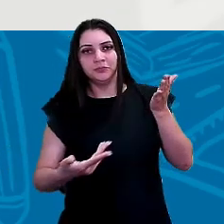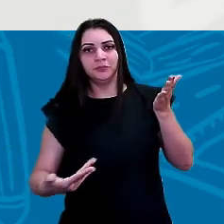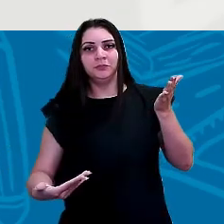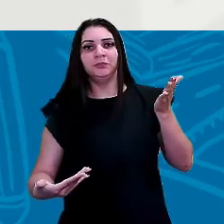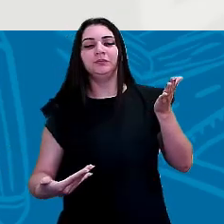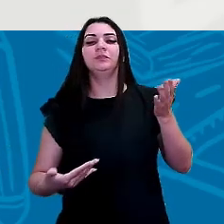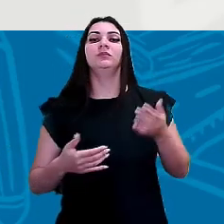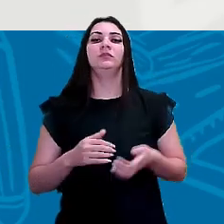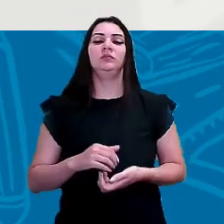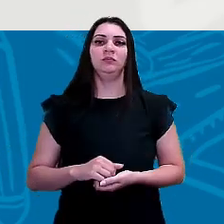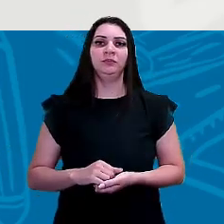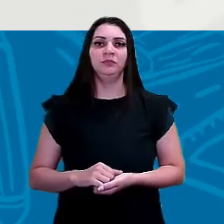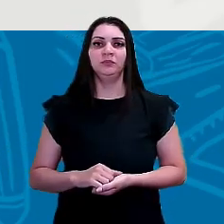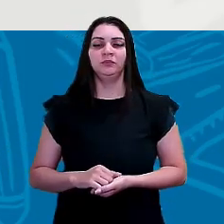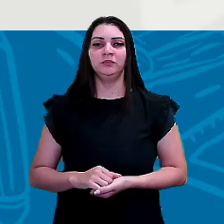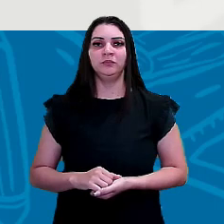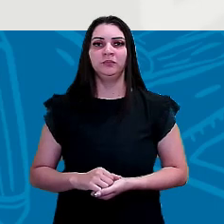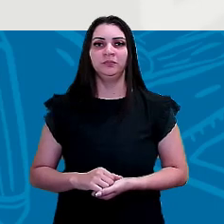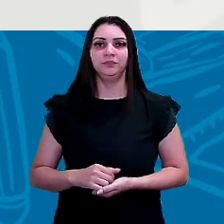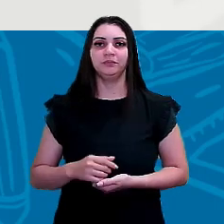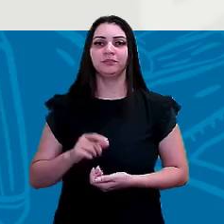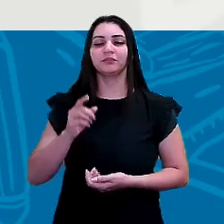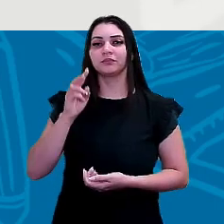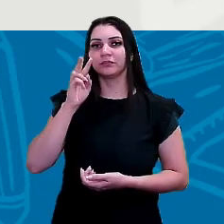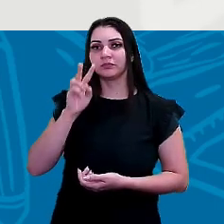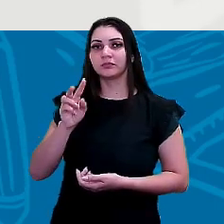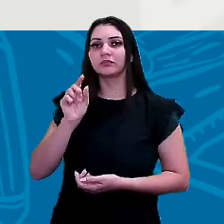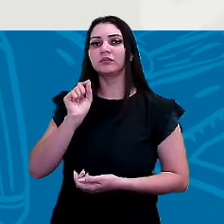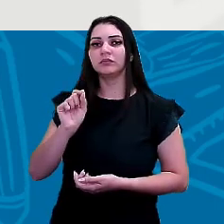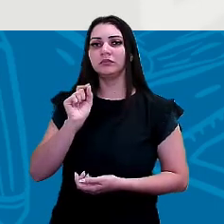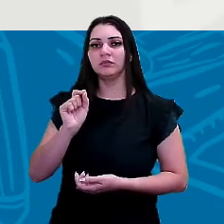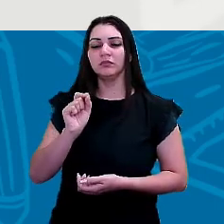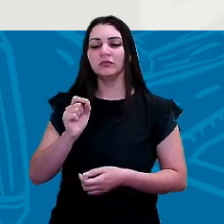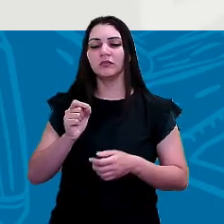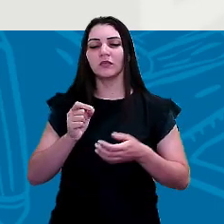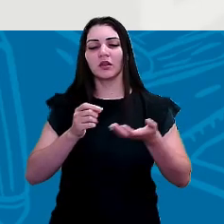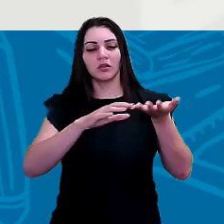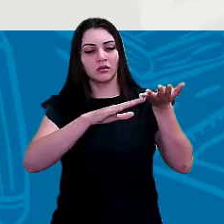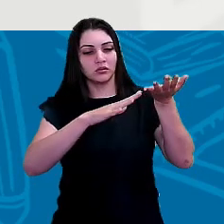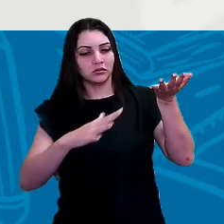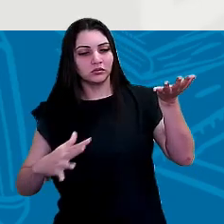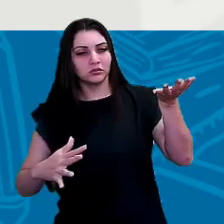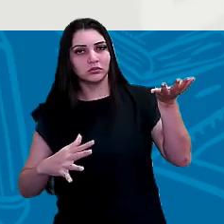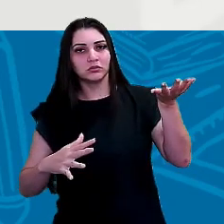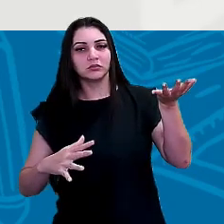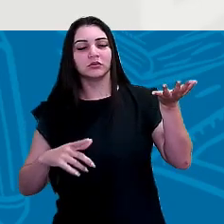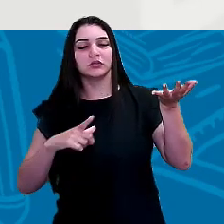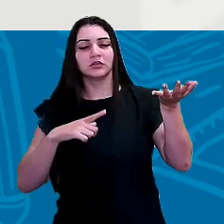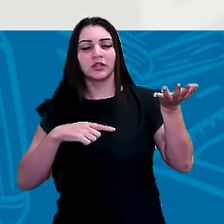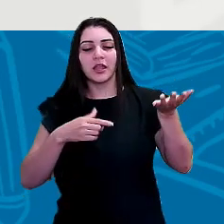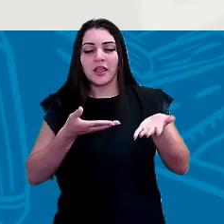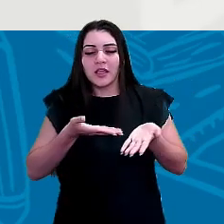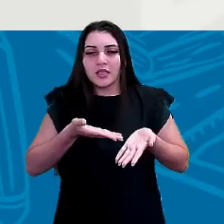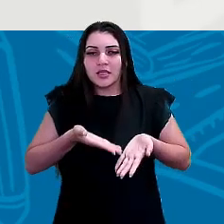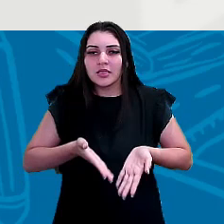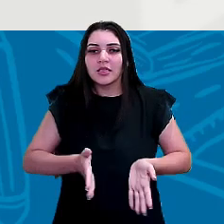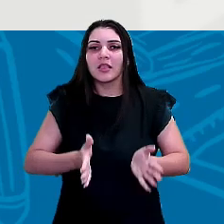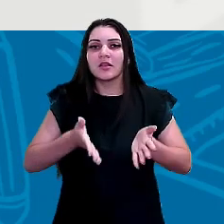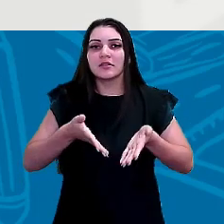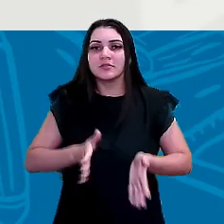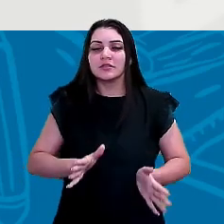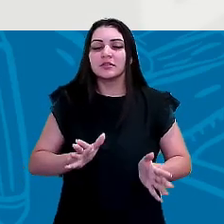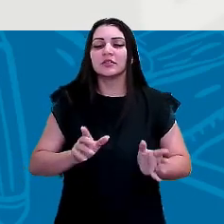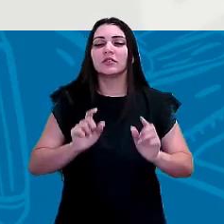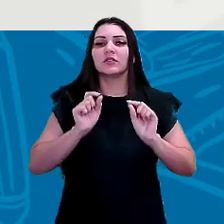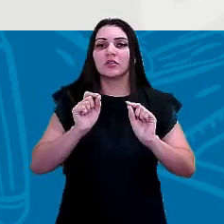gravidade e o que a gente vai ver aqui nas áreas mais altas nós temos as nascentes né? e que